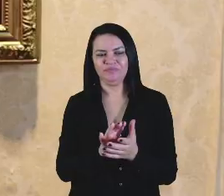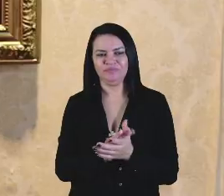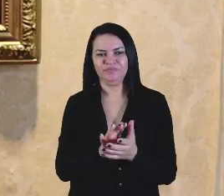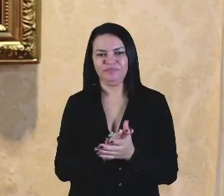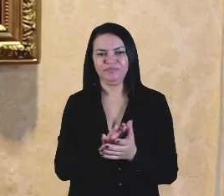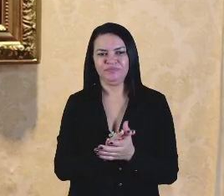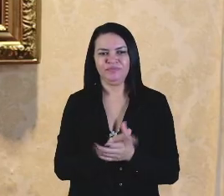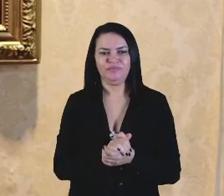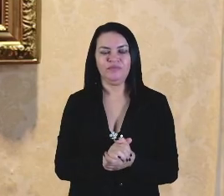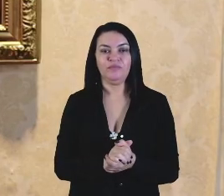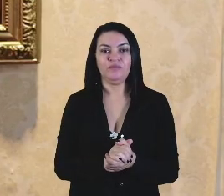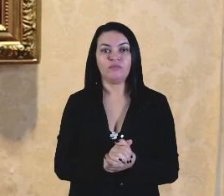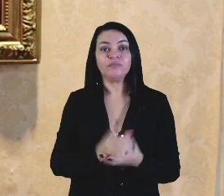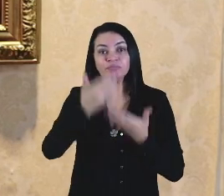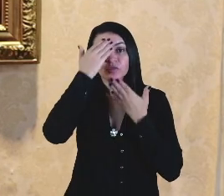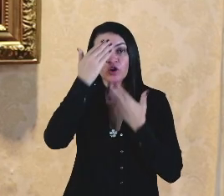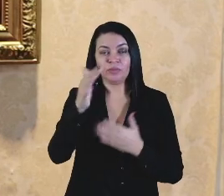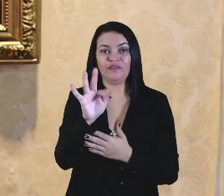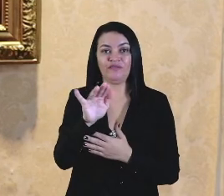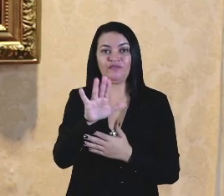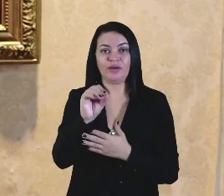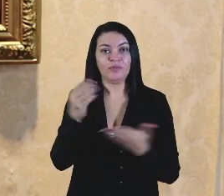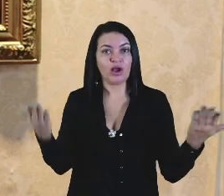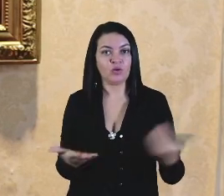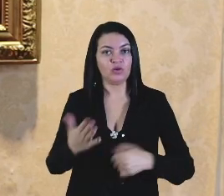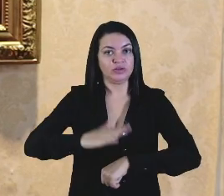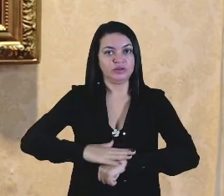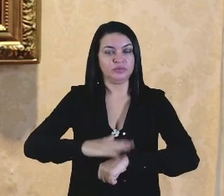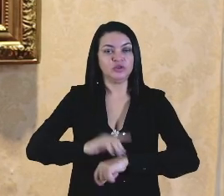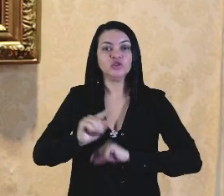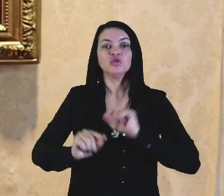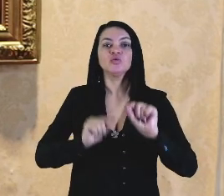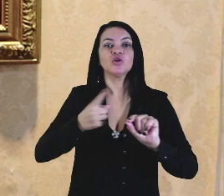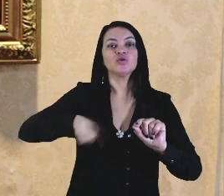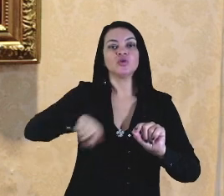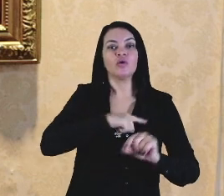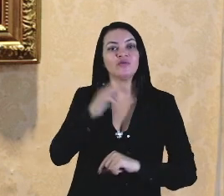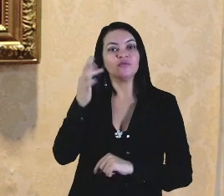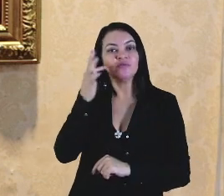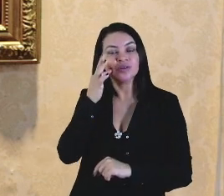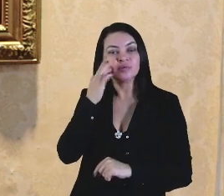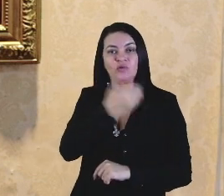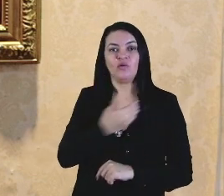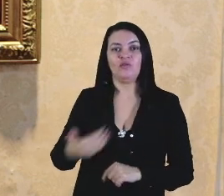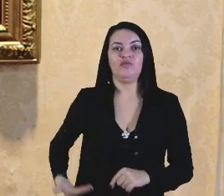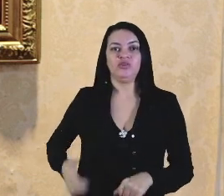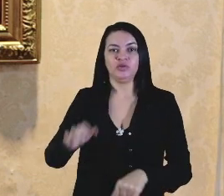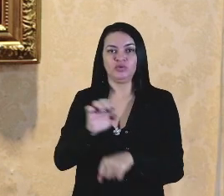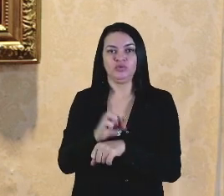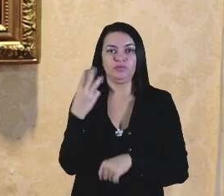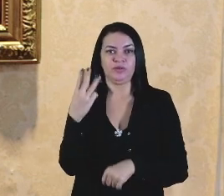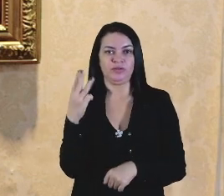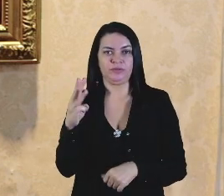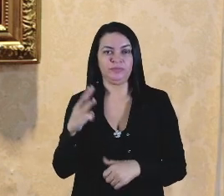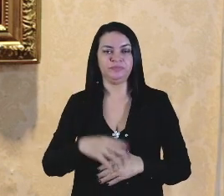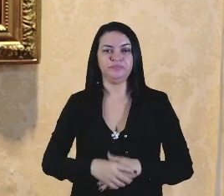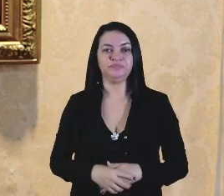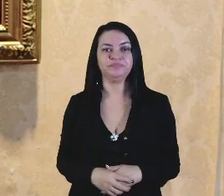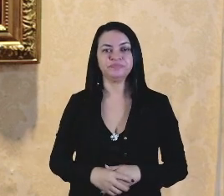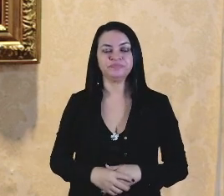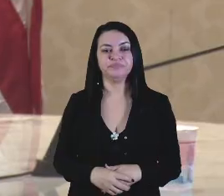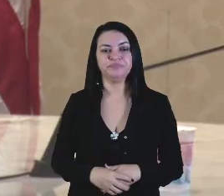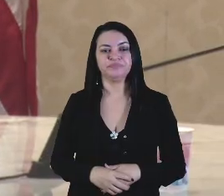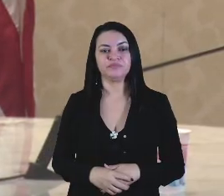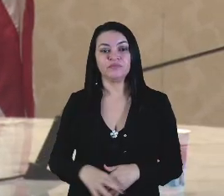Muito obrigada ao prefeito Fábio. Neste momento, senhoras e senhores, ouviremos o senhor Flávio Dino, governador do estado do Maranhão.